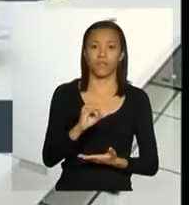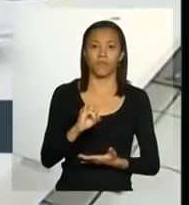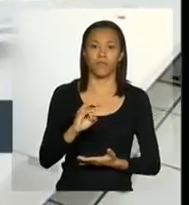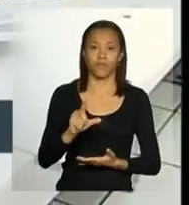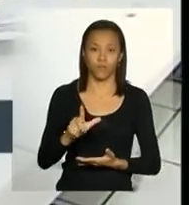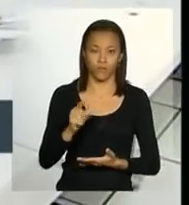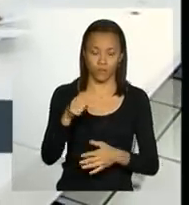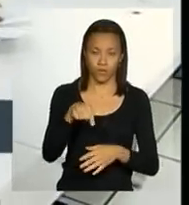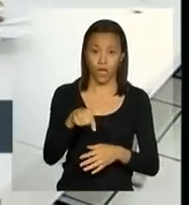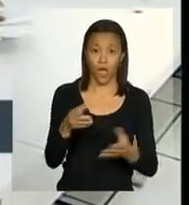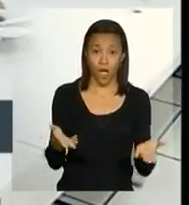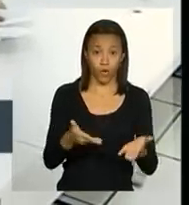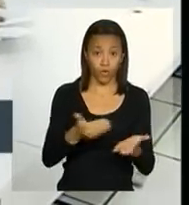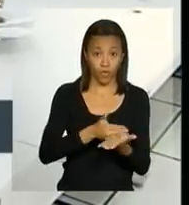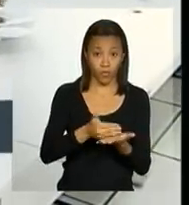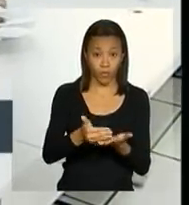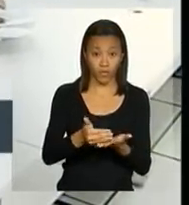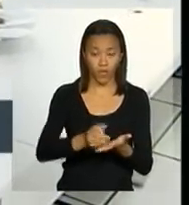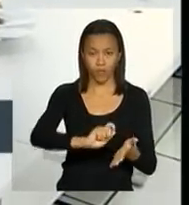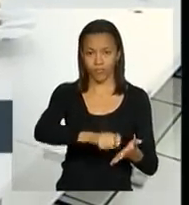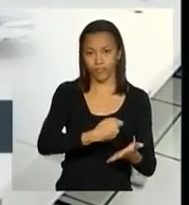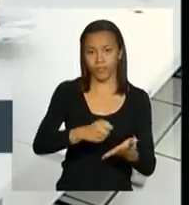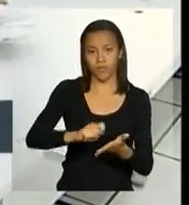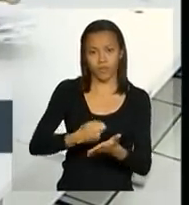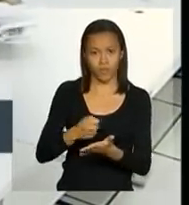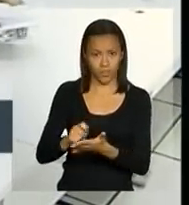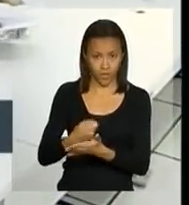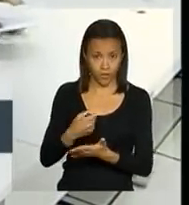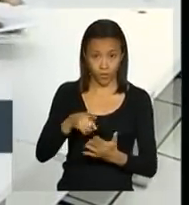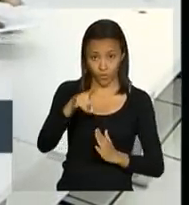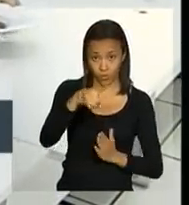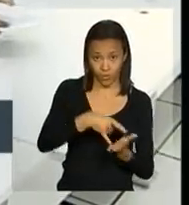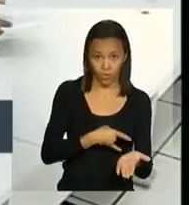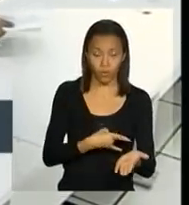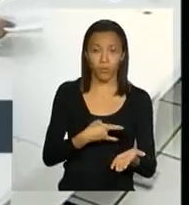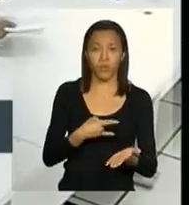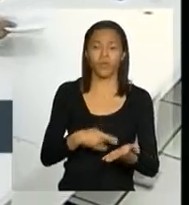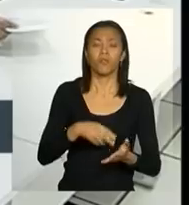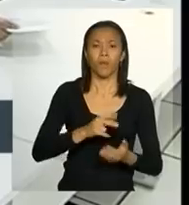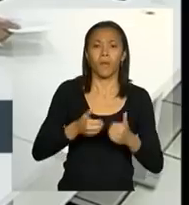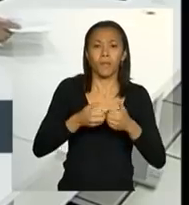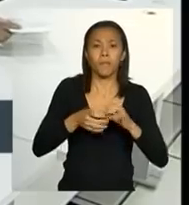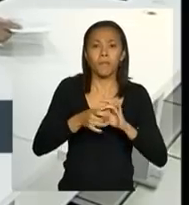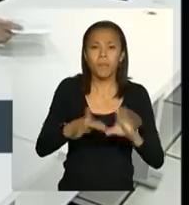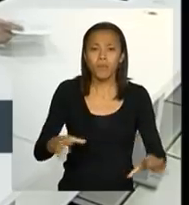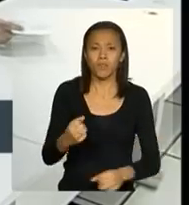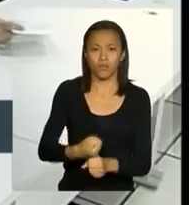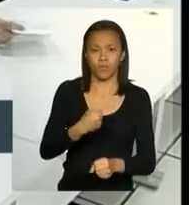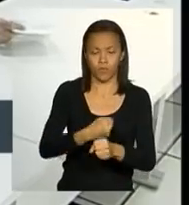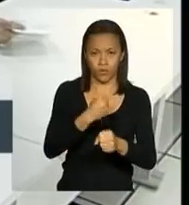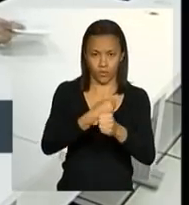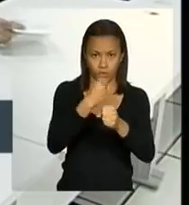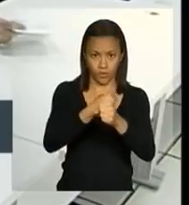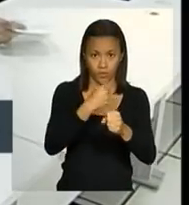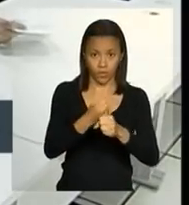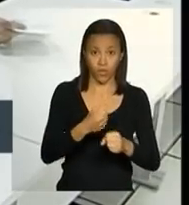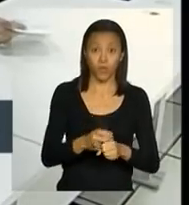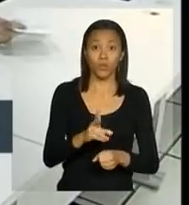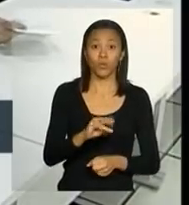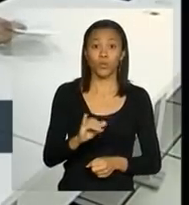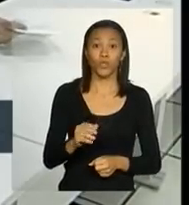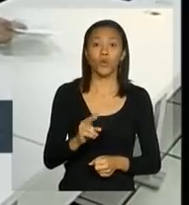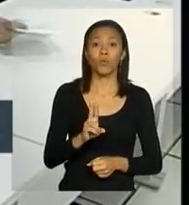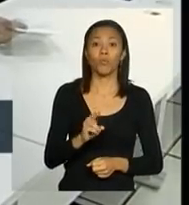Nesse momento, procederemos às assinaturas das portarias para execução das obras de mitigação de cheias do rio Muriaé